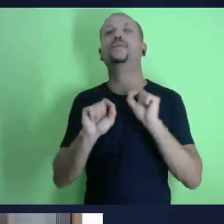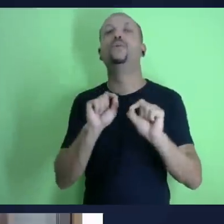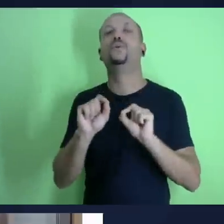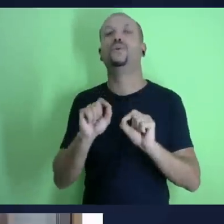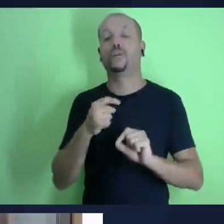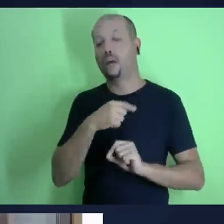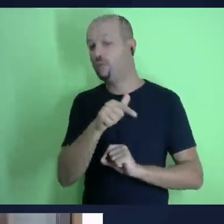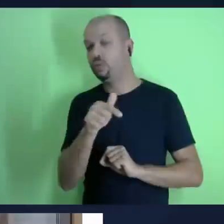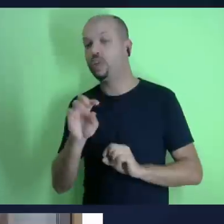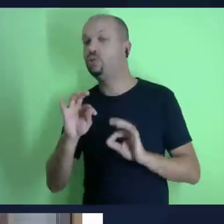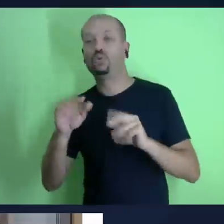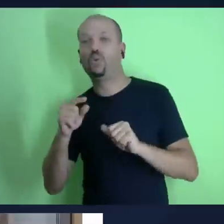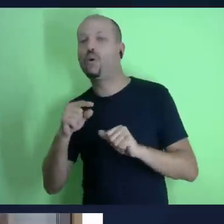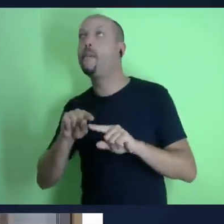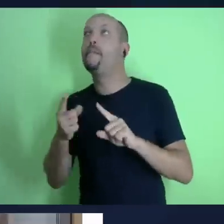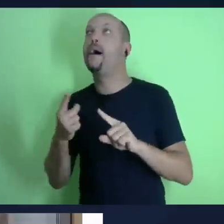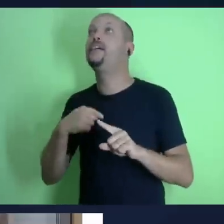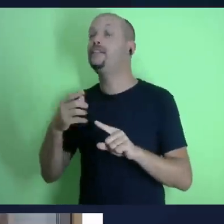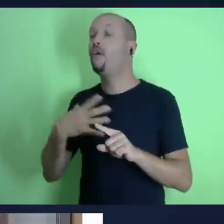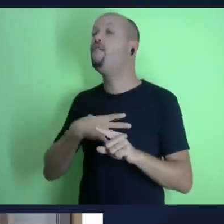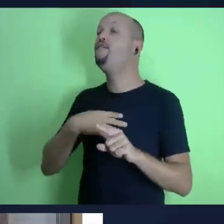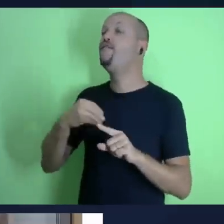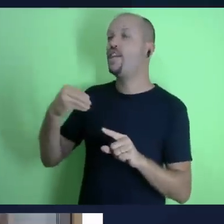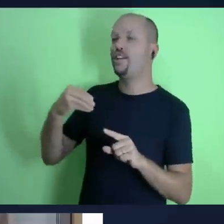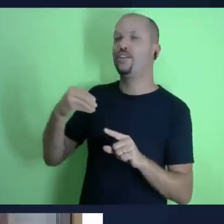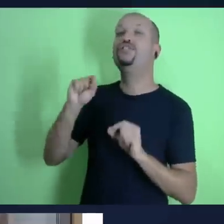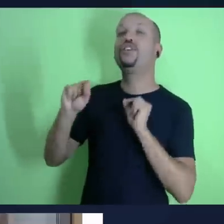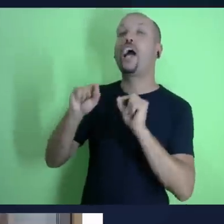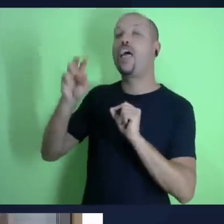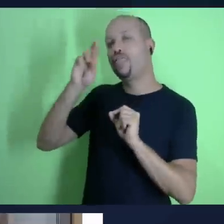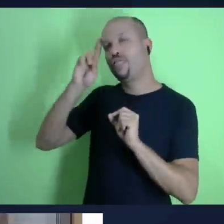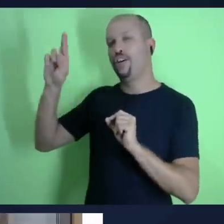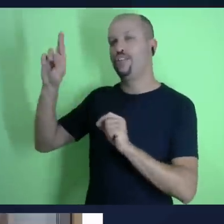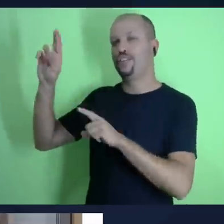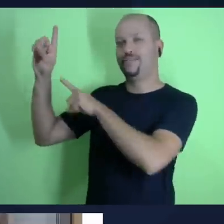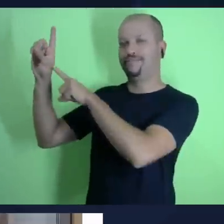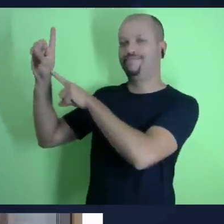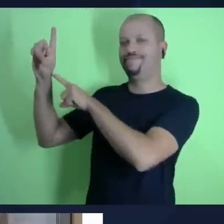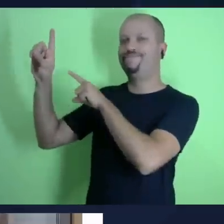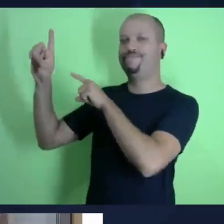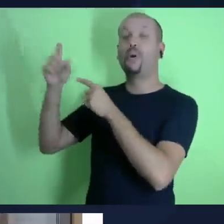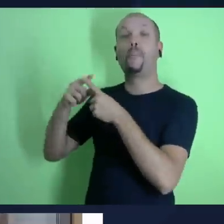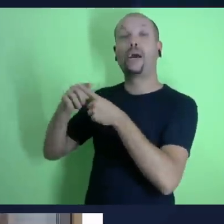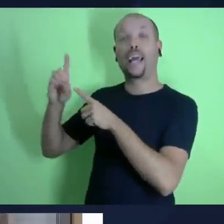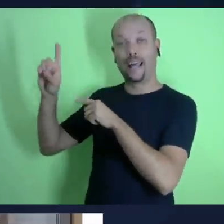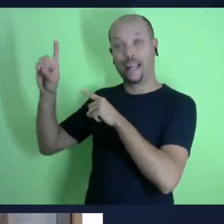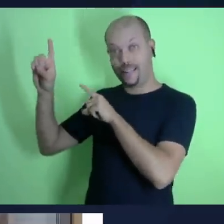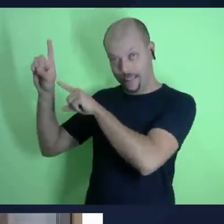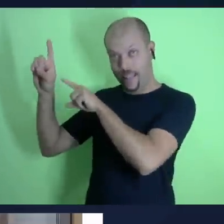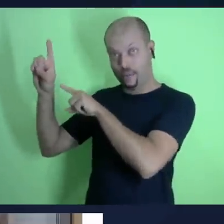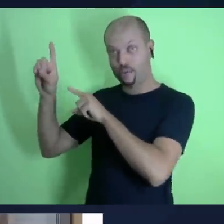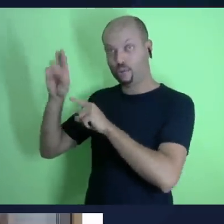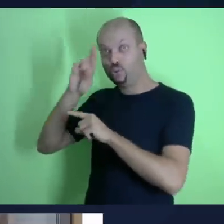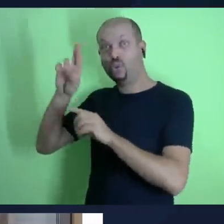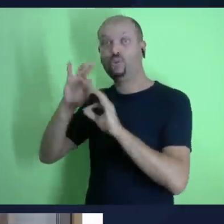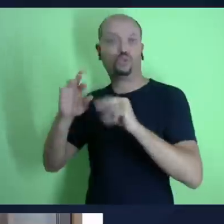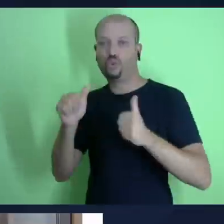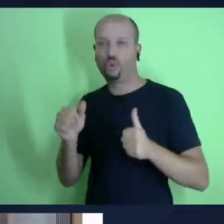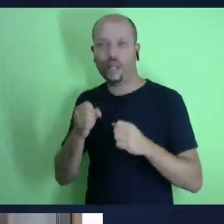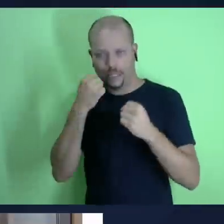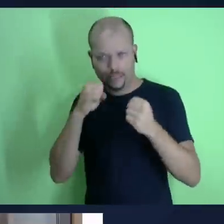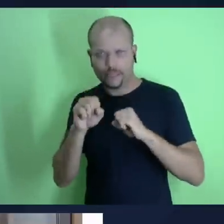diz assim que todos os animais que estão nos bosques e que estão nas florestas e nos campos e nas